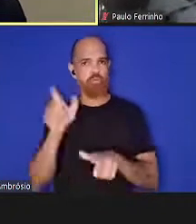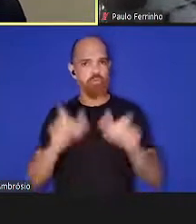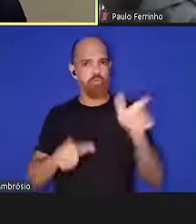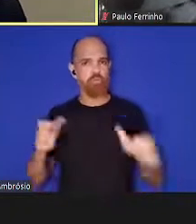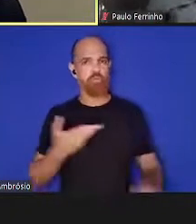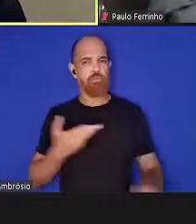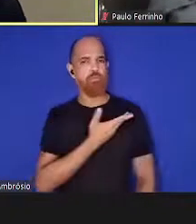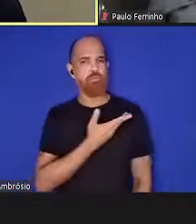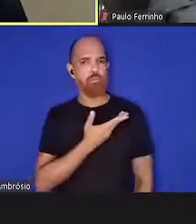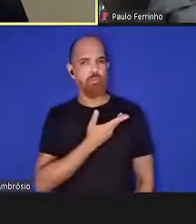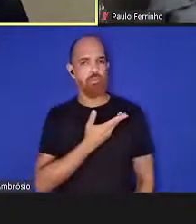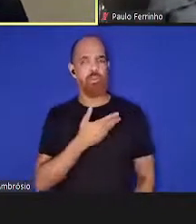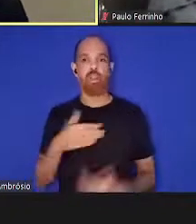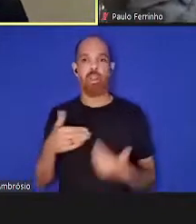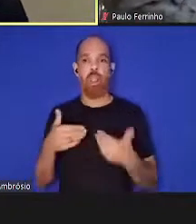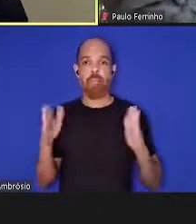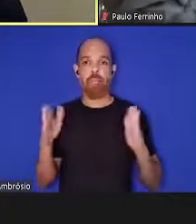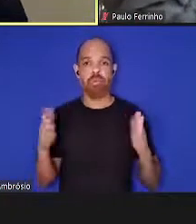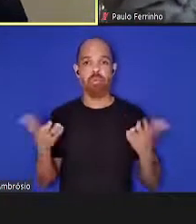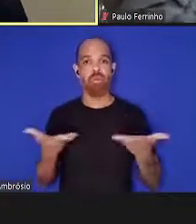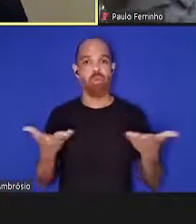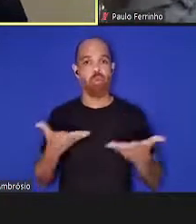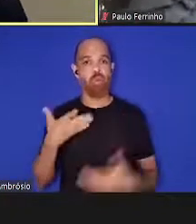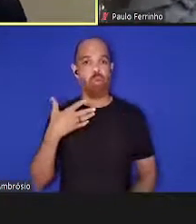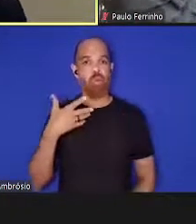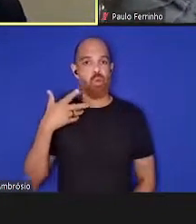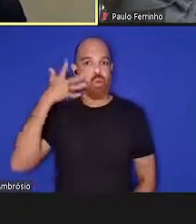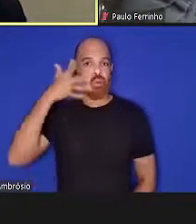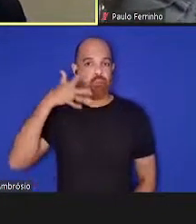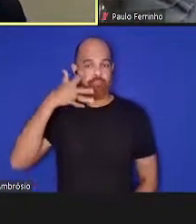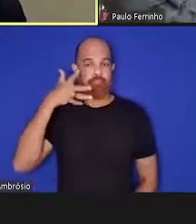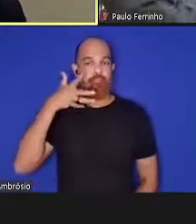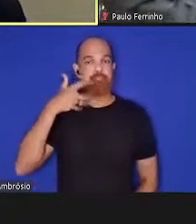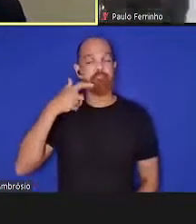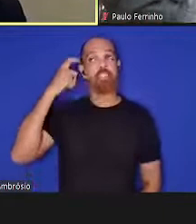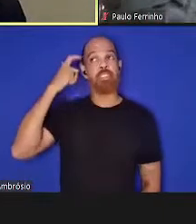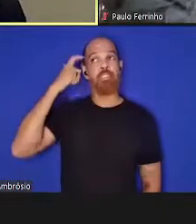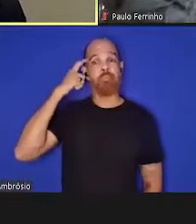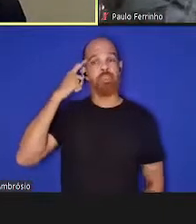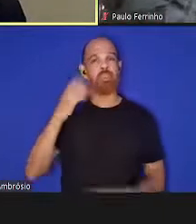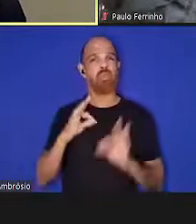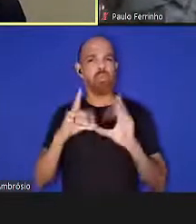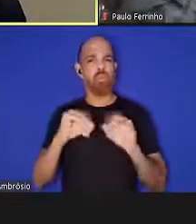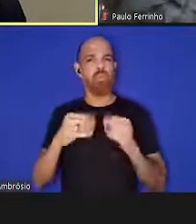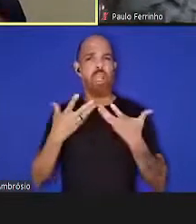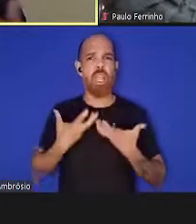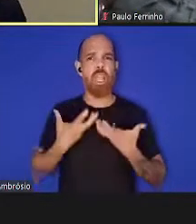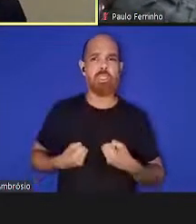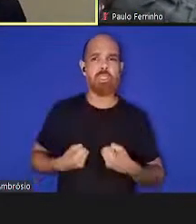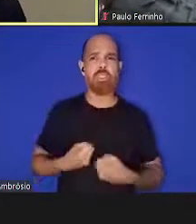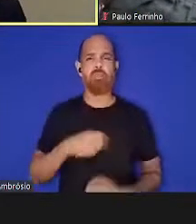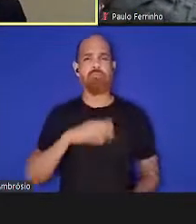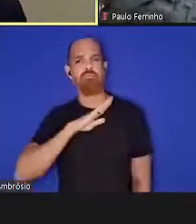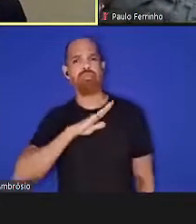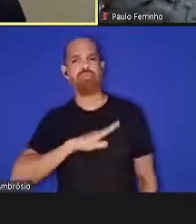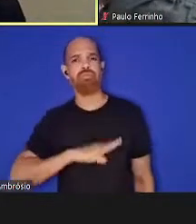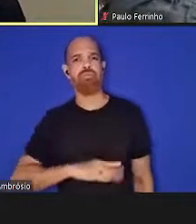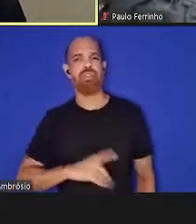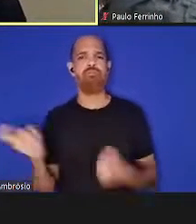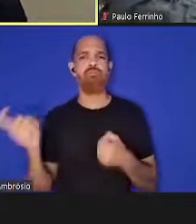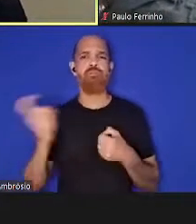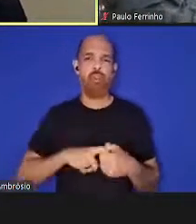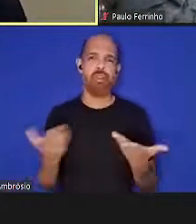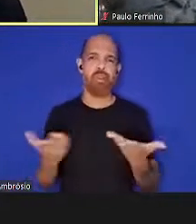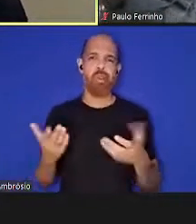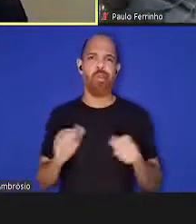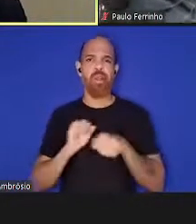da abertura do evento. Nesta fase, penso que todos estamos cansados e um pouco frustrados com as voltas que a atual pandemia